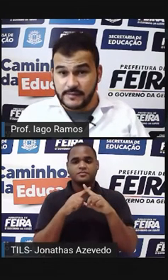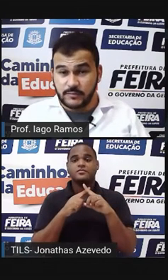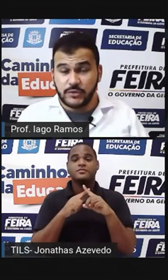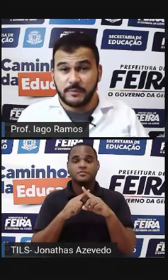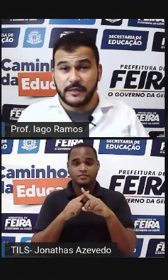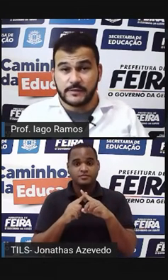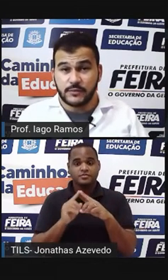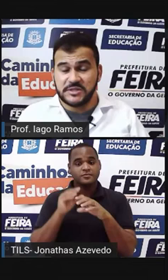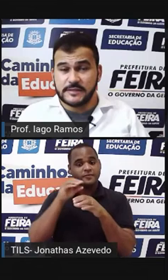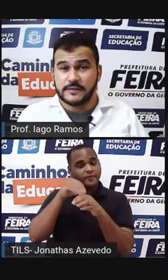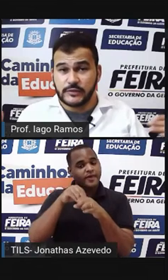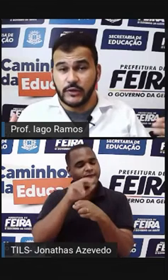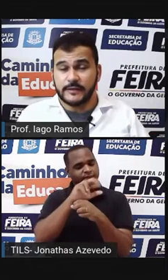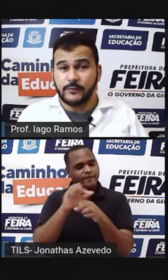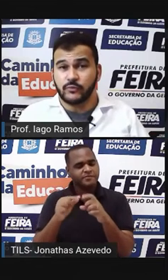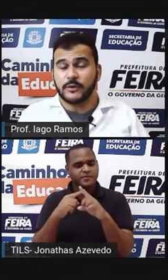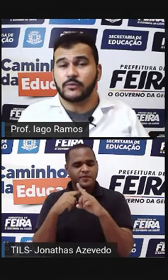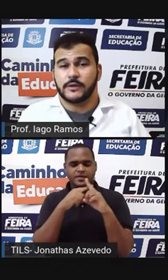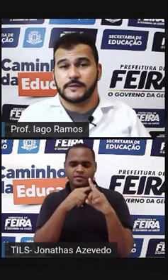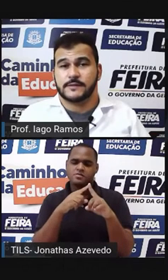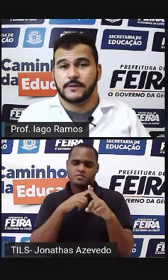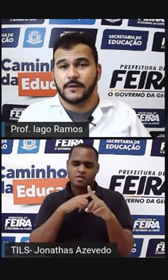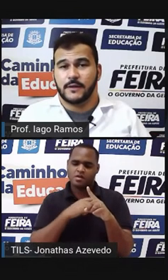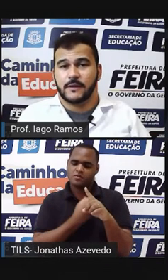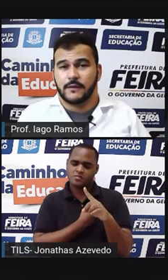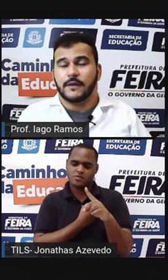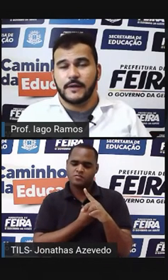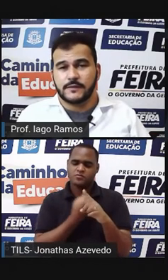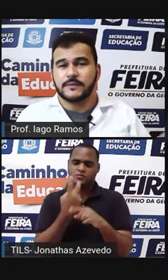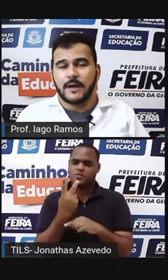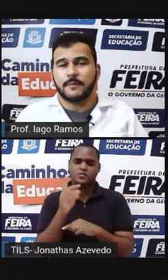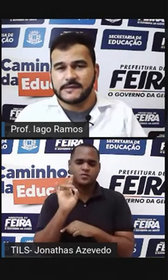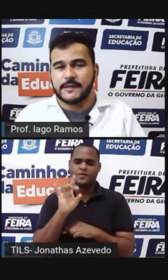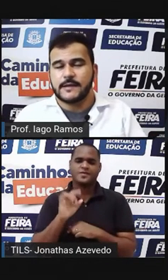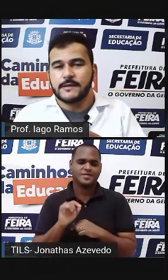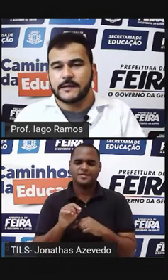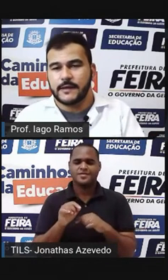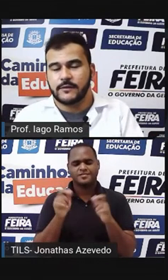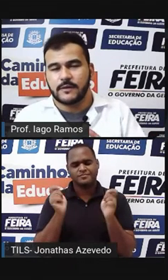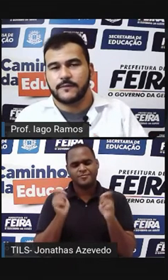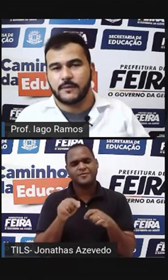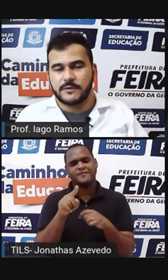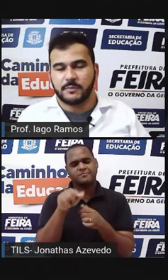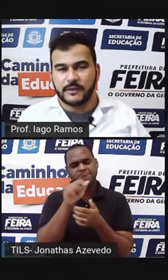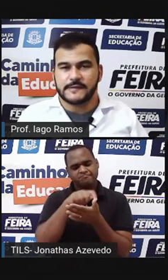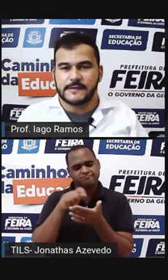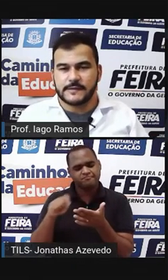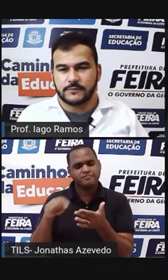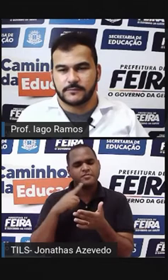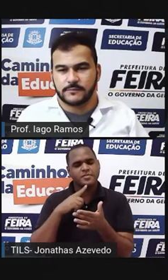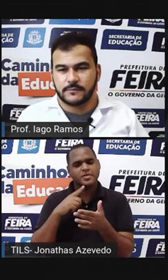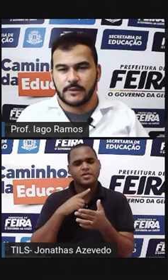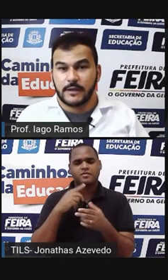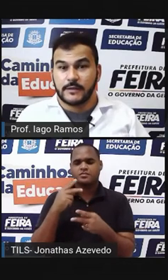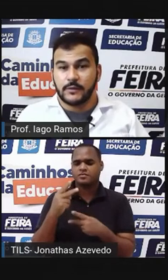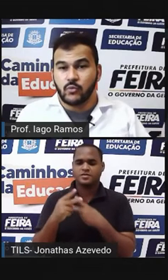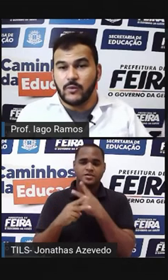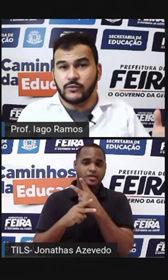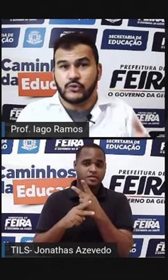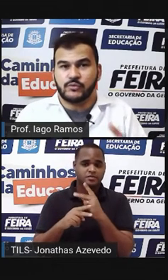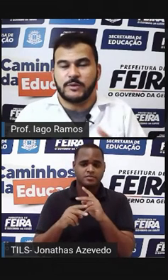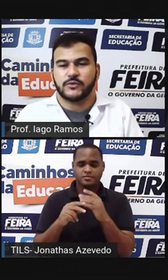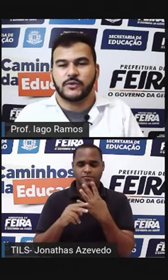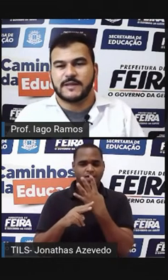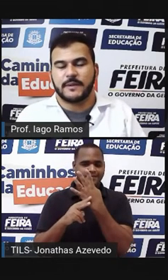todas essas multiplicações Só tem o número 2 Isso dá para ser escrito na forma de potenciação Então